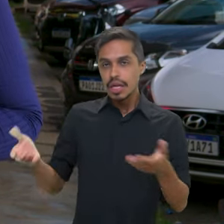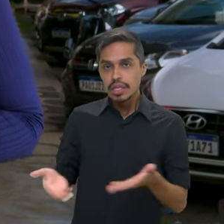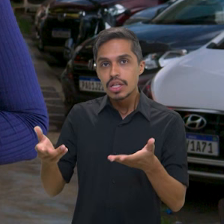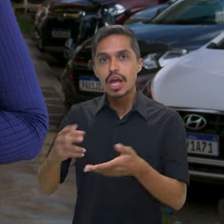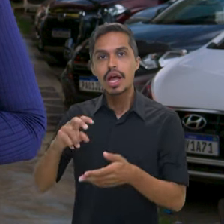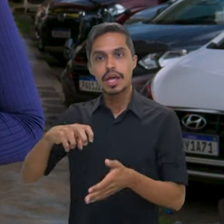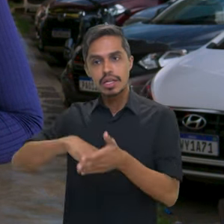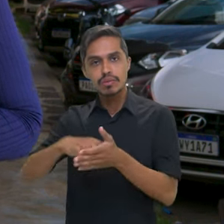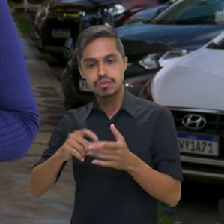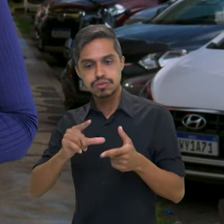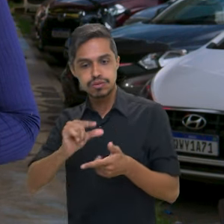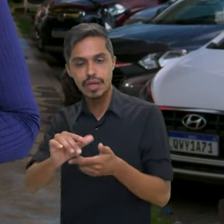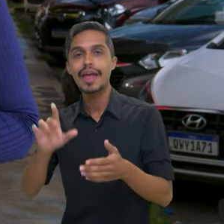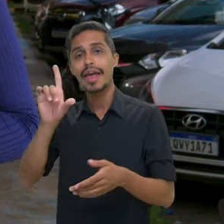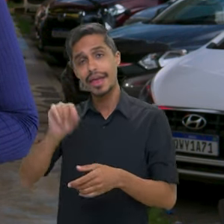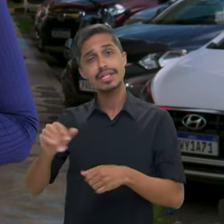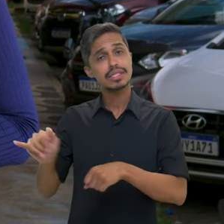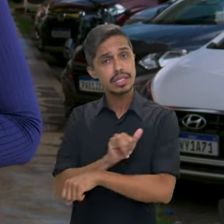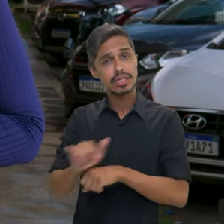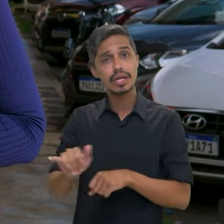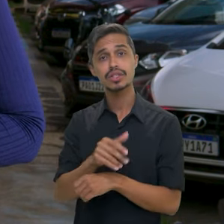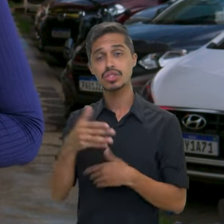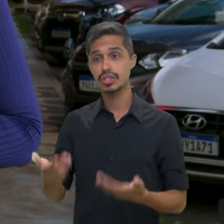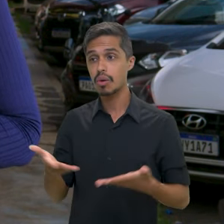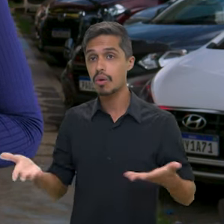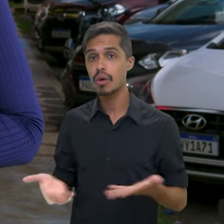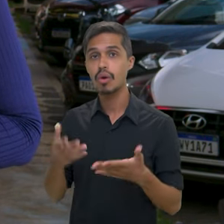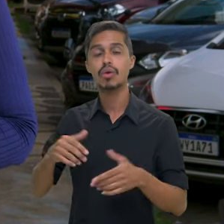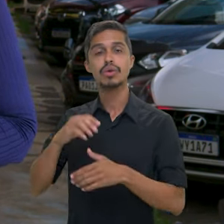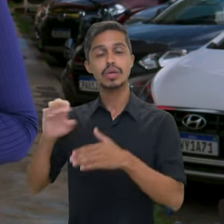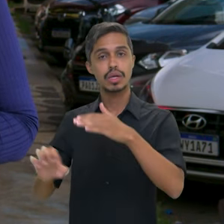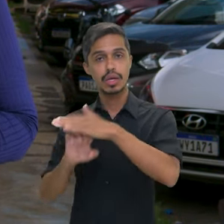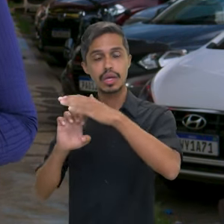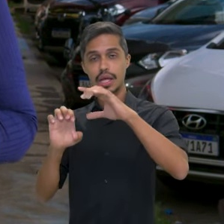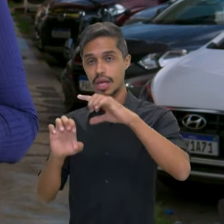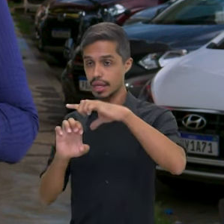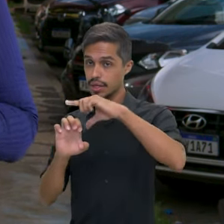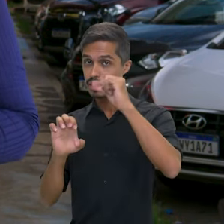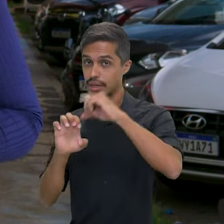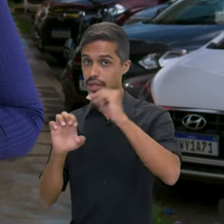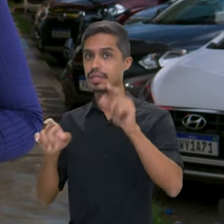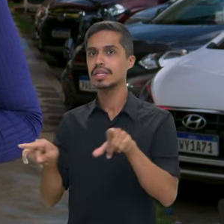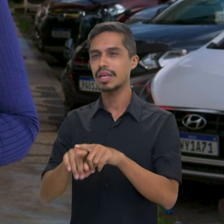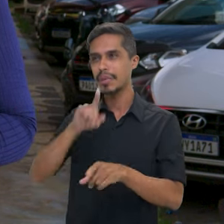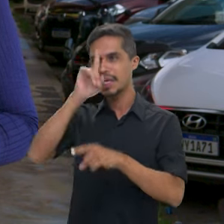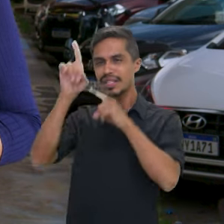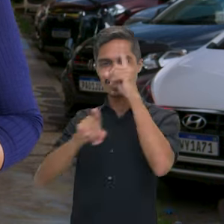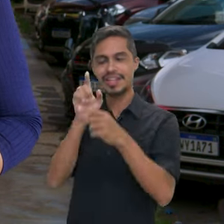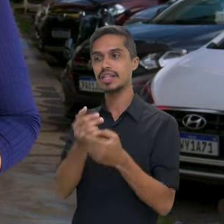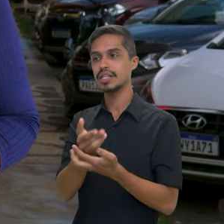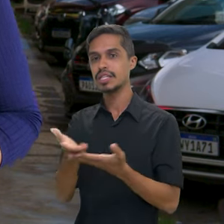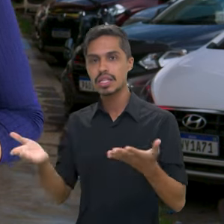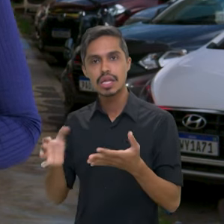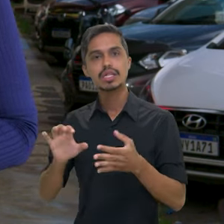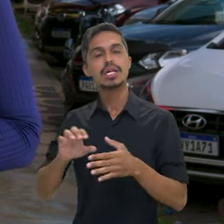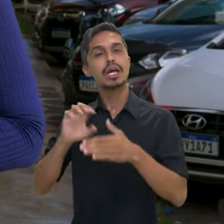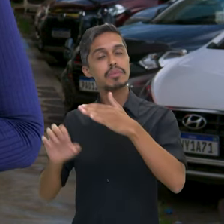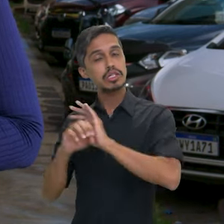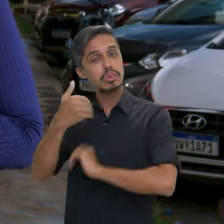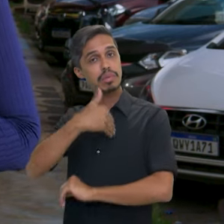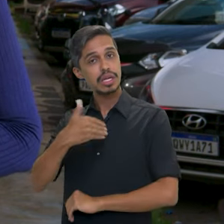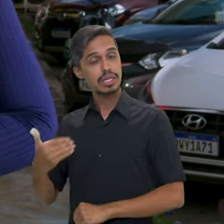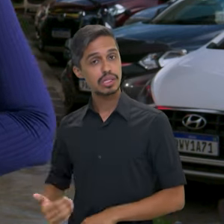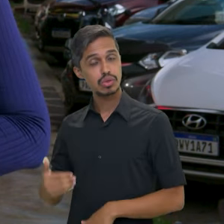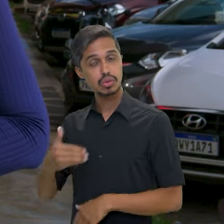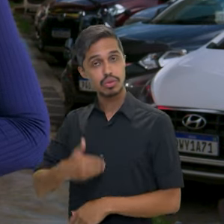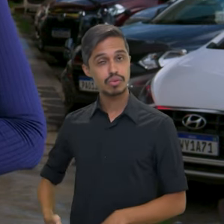incentivos fiscais foram algumas das estratégias adotadas para fomentar o empreendedorismo e a inovação, permitindo